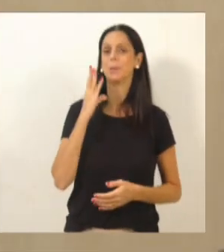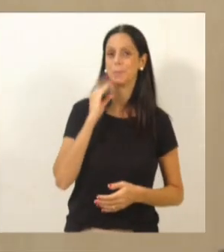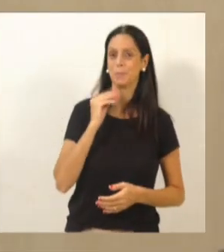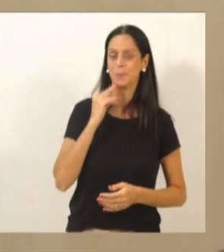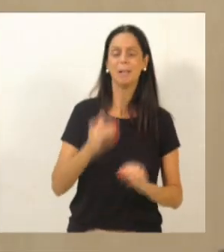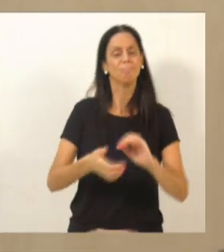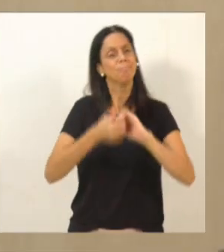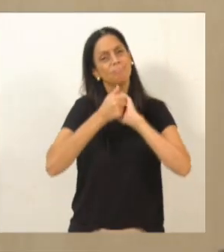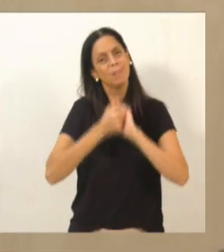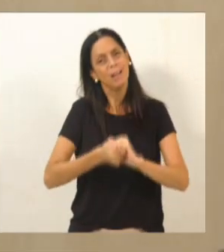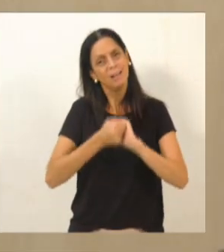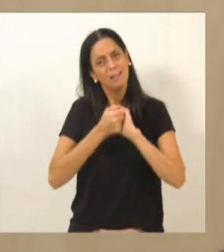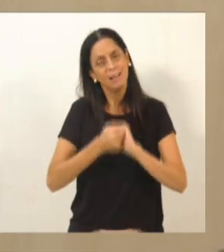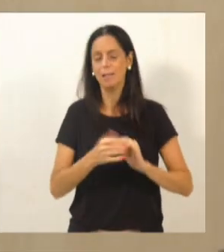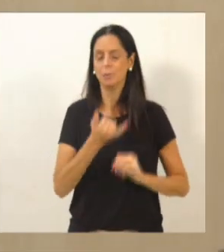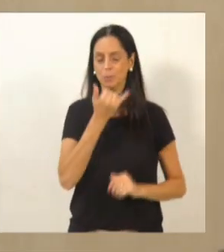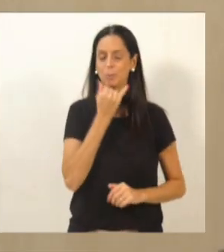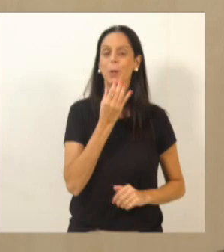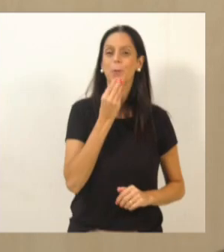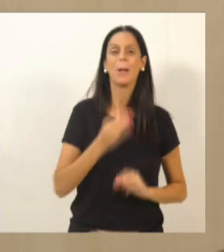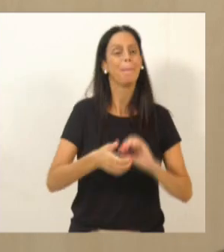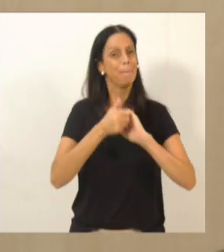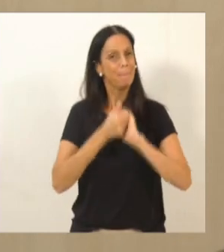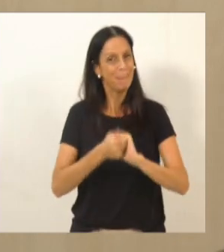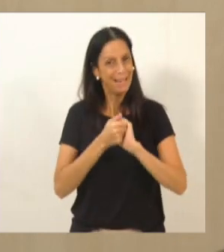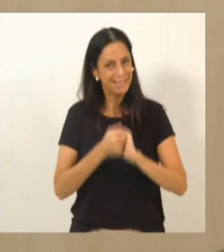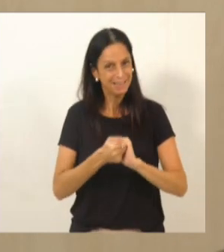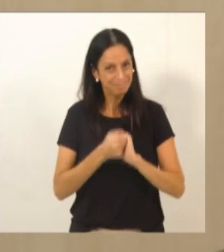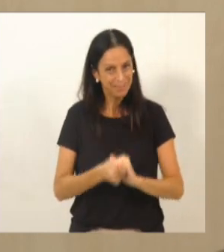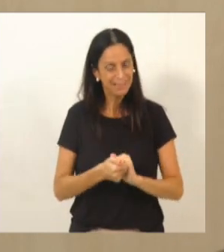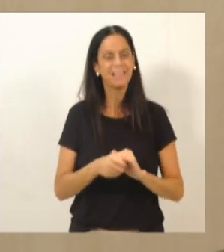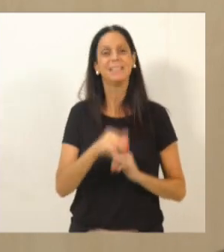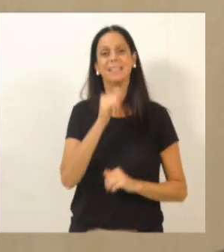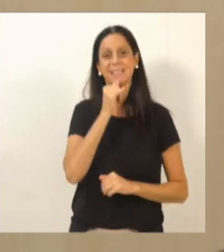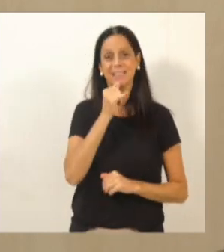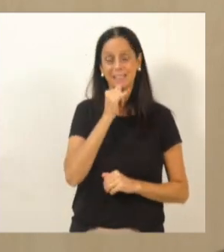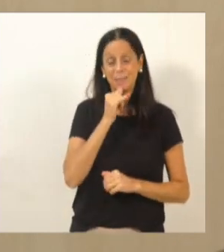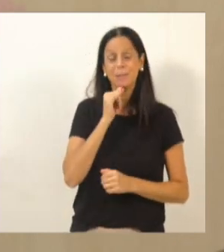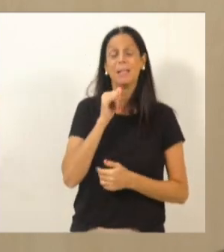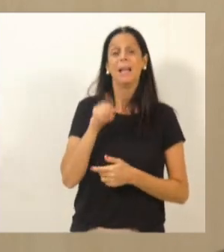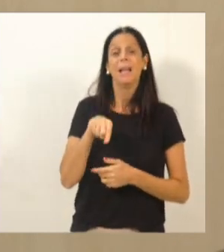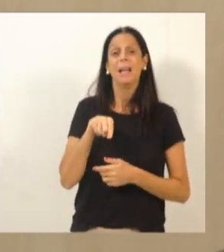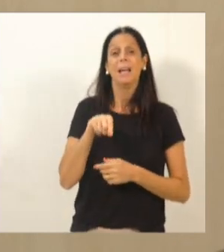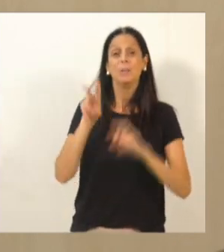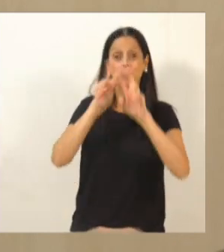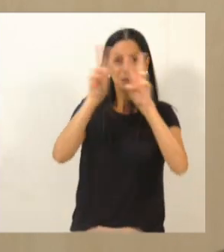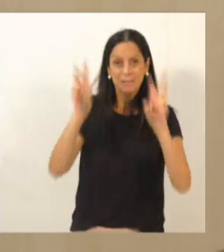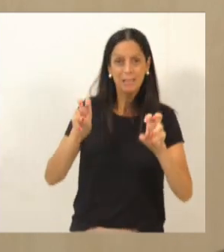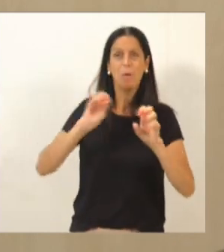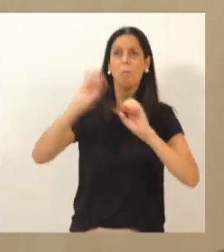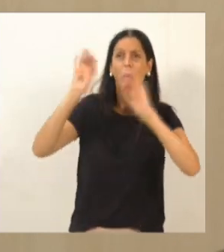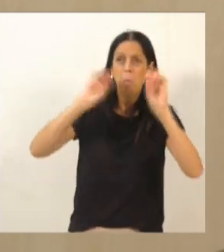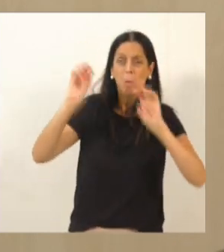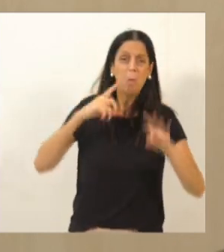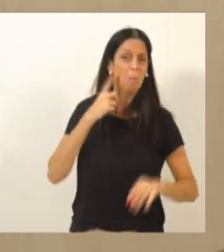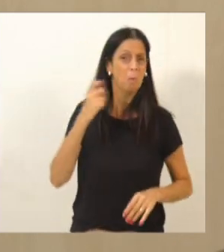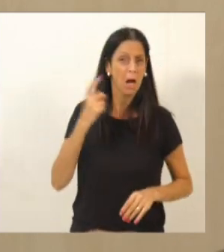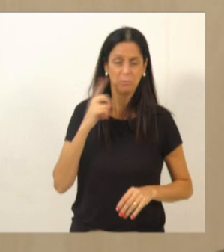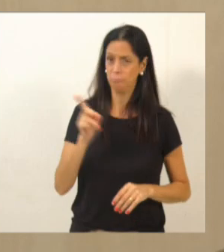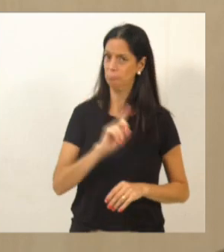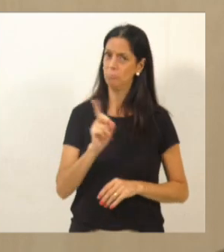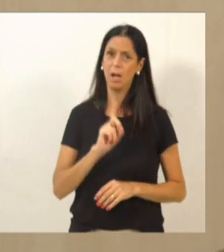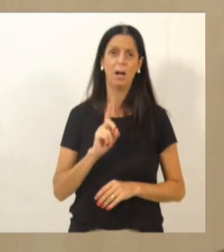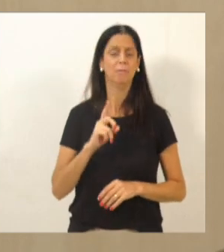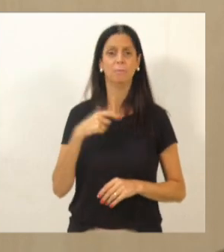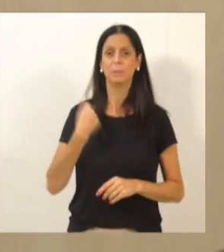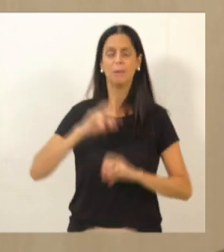esse projeto do fogos. No momento em estava tendo a votação, eu estava fazendo uma entrevista, e não participei efetivamente da votação, mas o meu voto também é favorável. E só